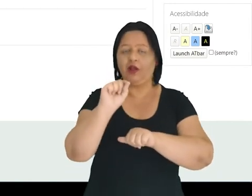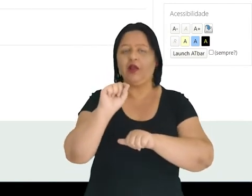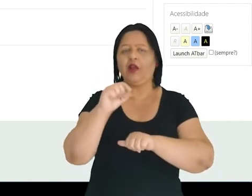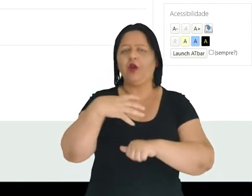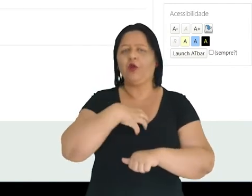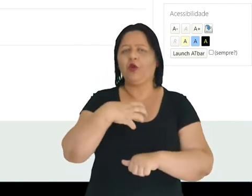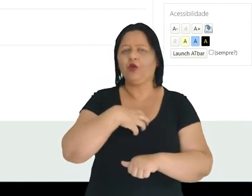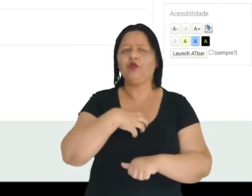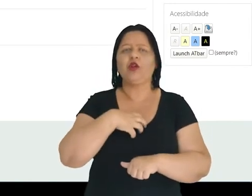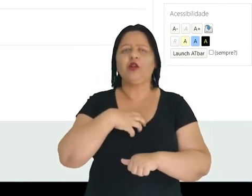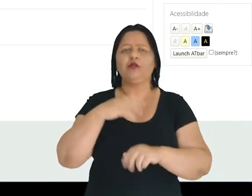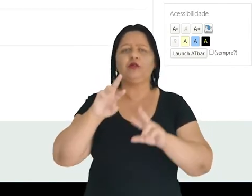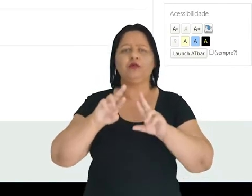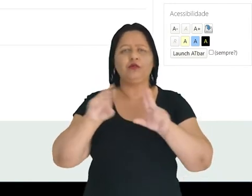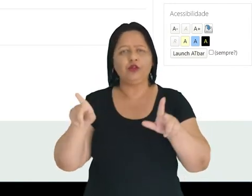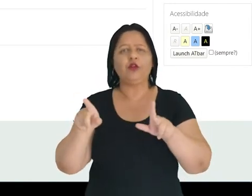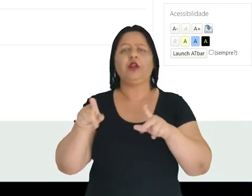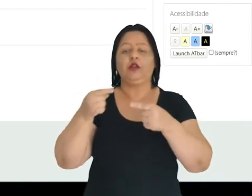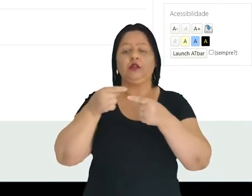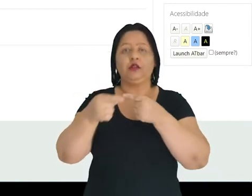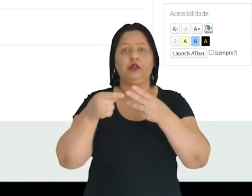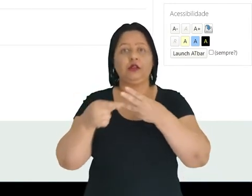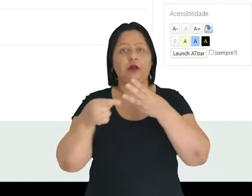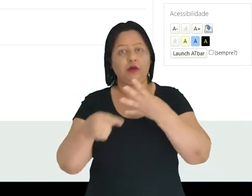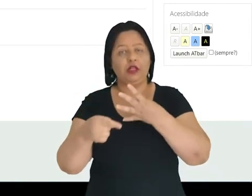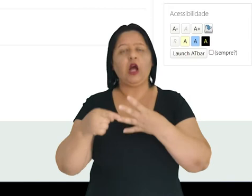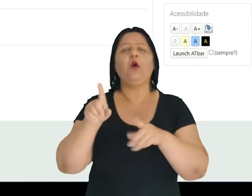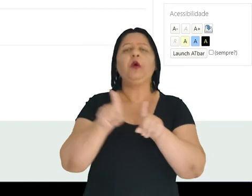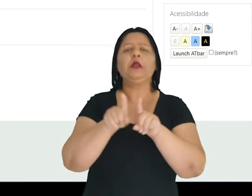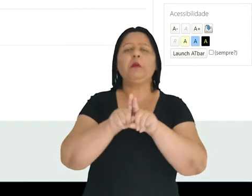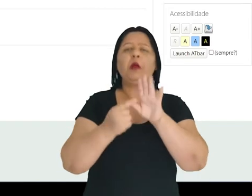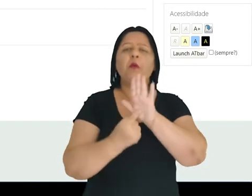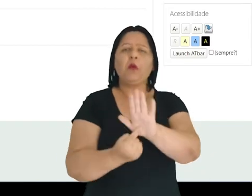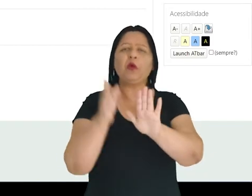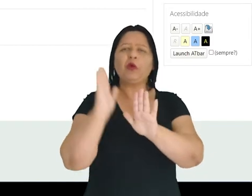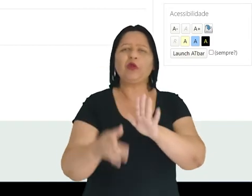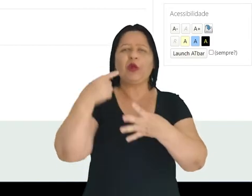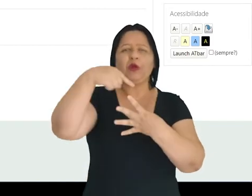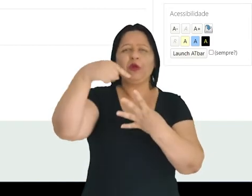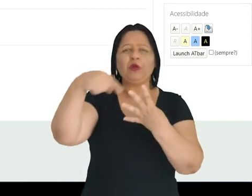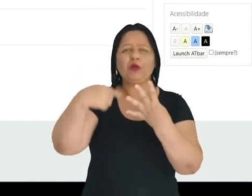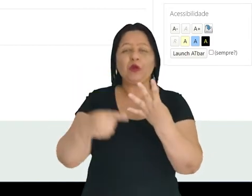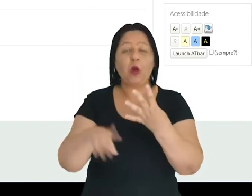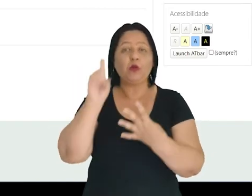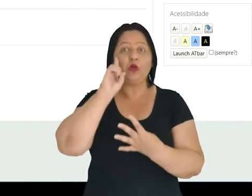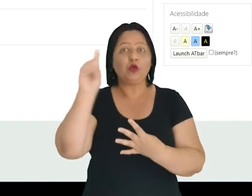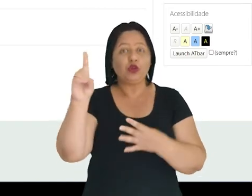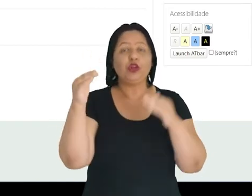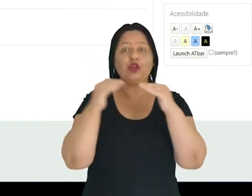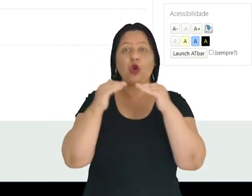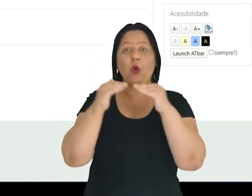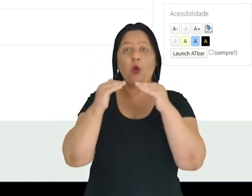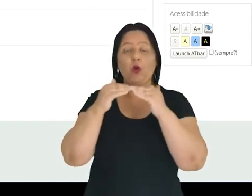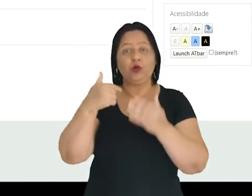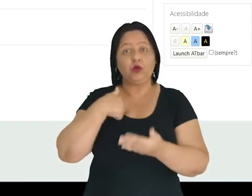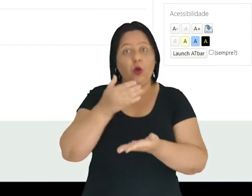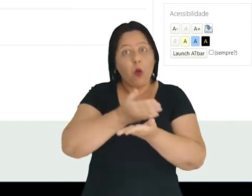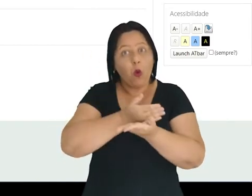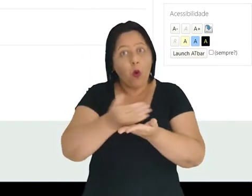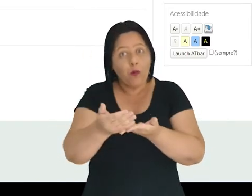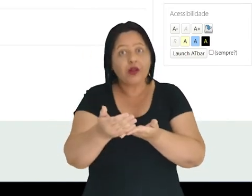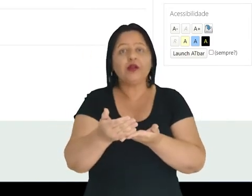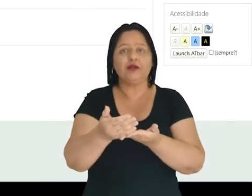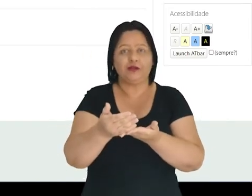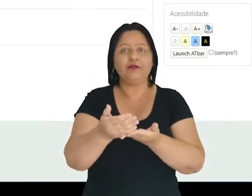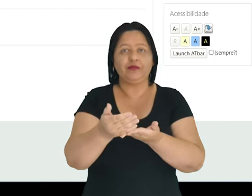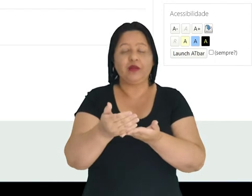curso, coloquei formato semanal, e os meus tópicos já apareceram com a data de acordo com a data de